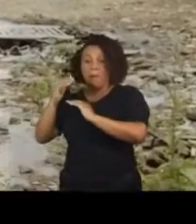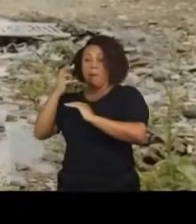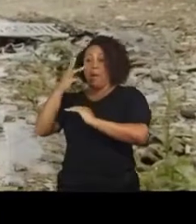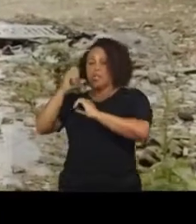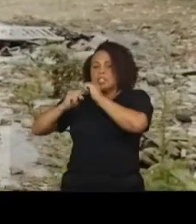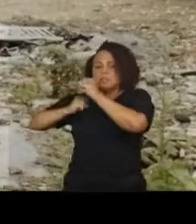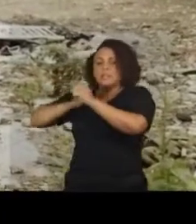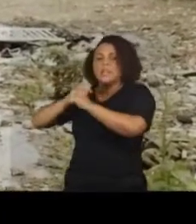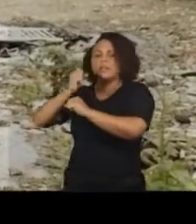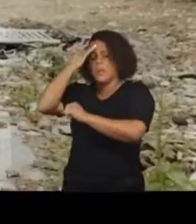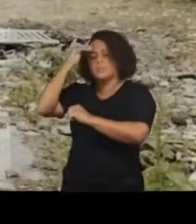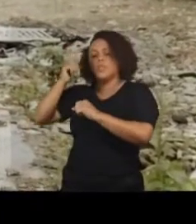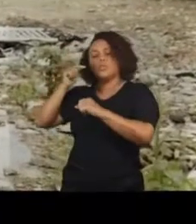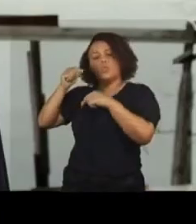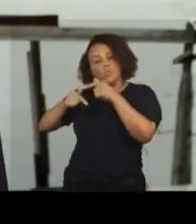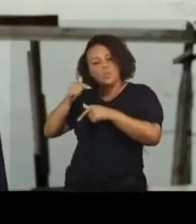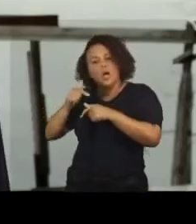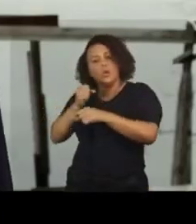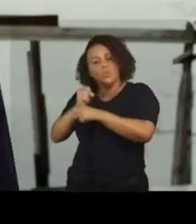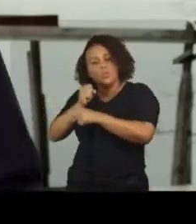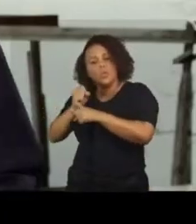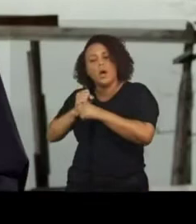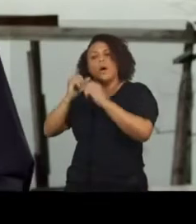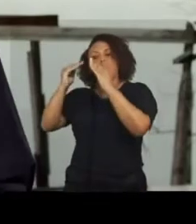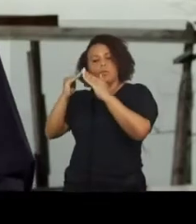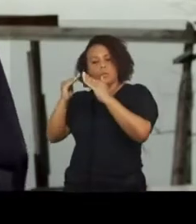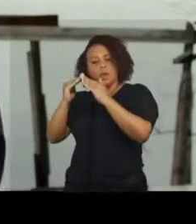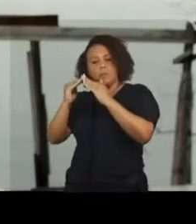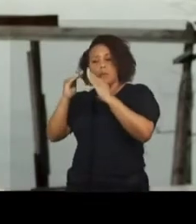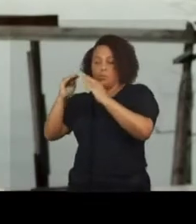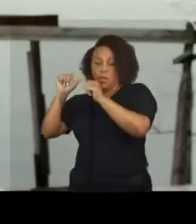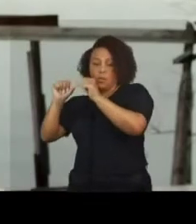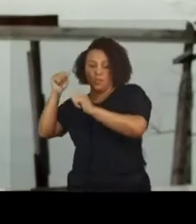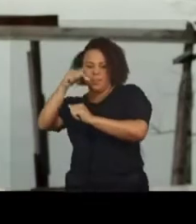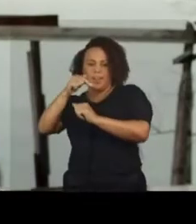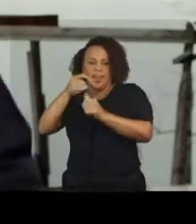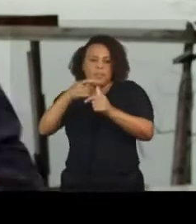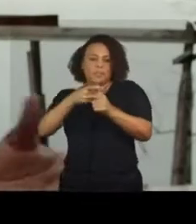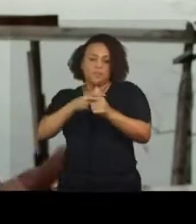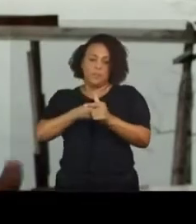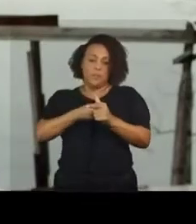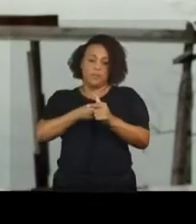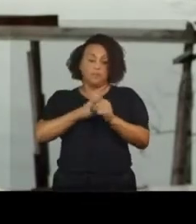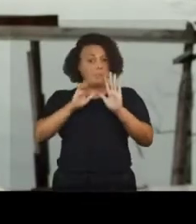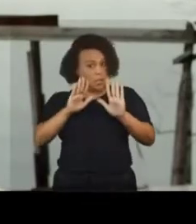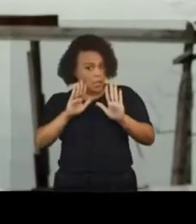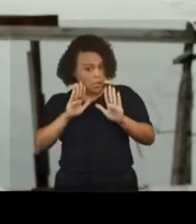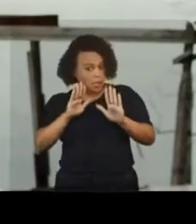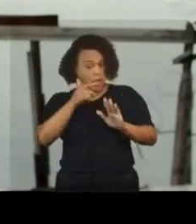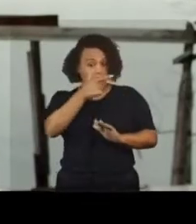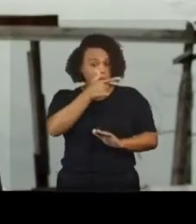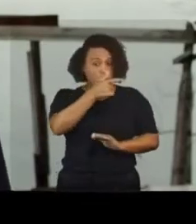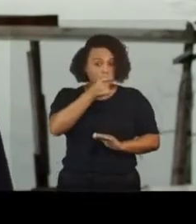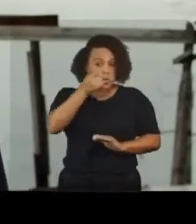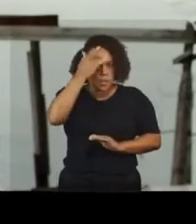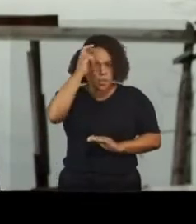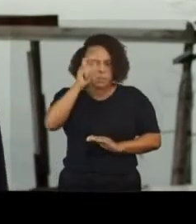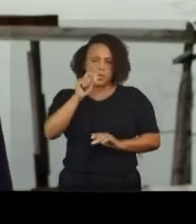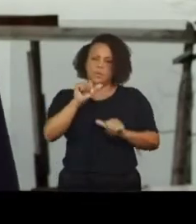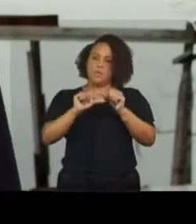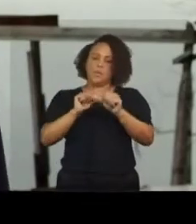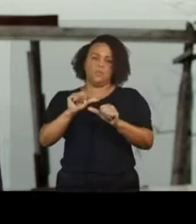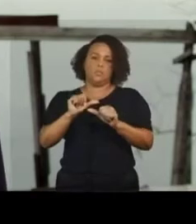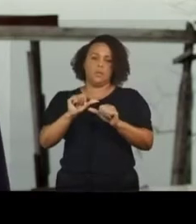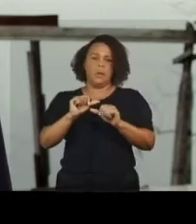que demoraram mais de 30 anos para ser construídas, para que as pessoas trocassem suas casas por uma dívida. Mais de 200